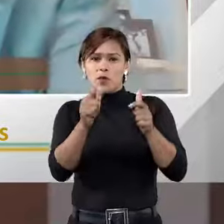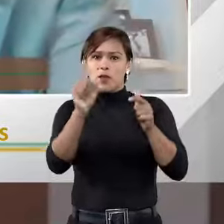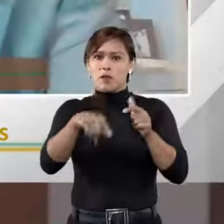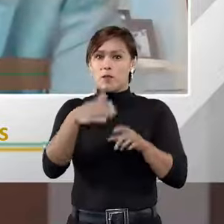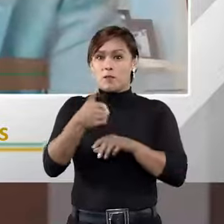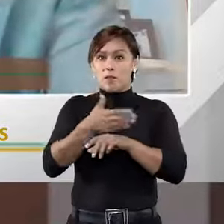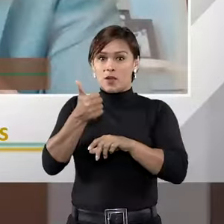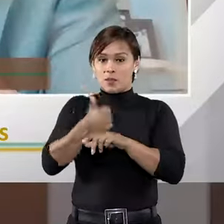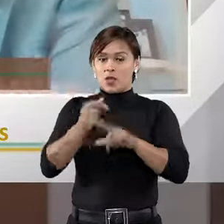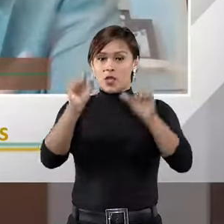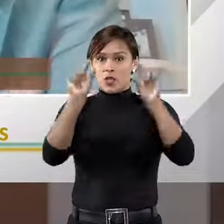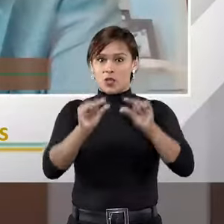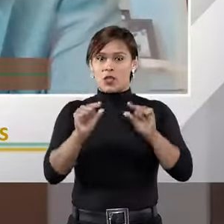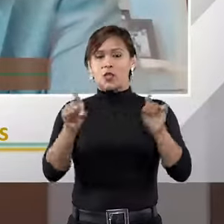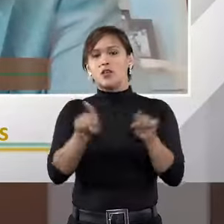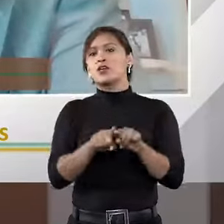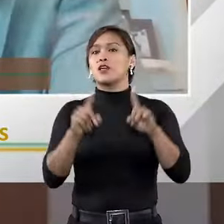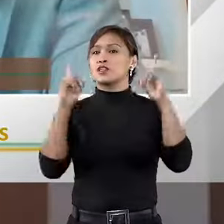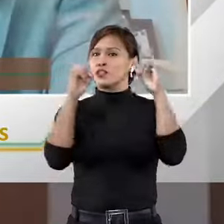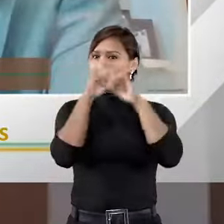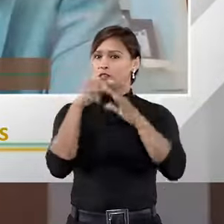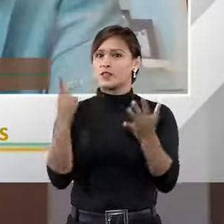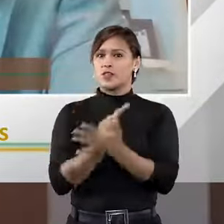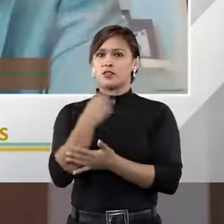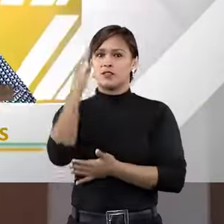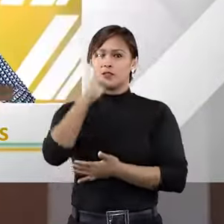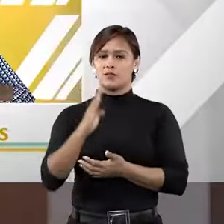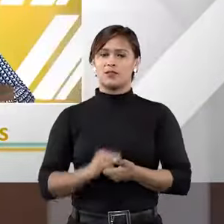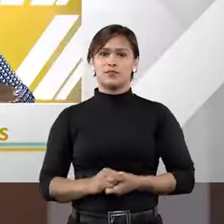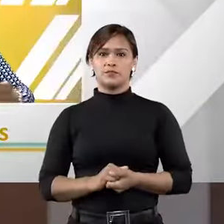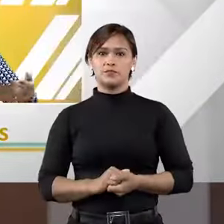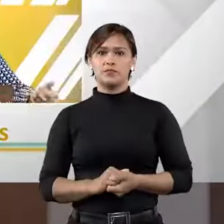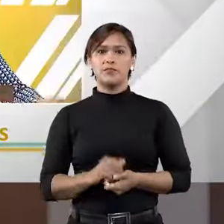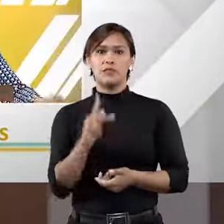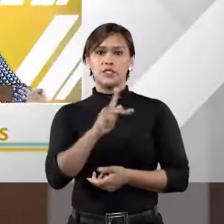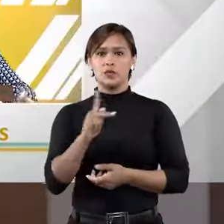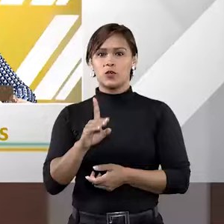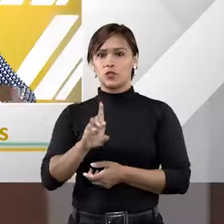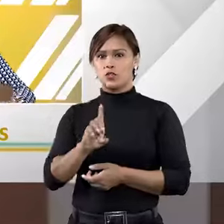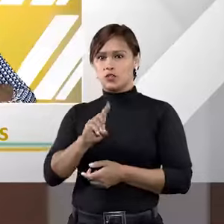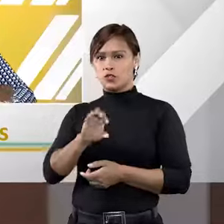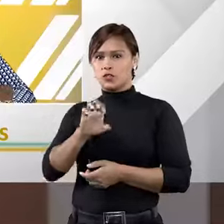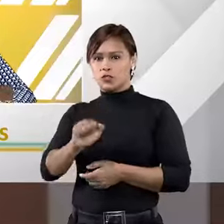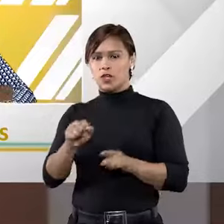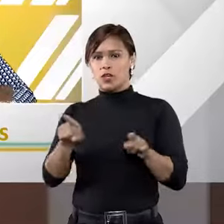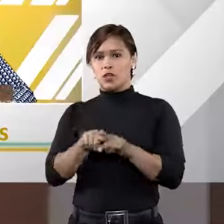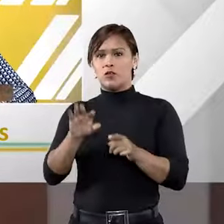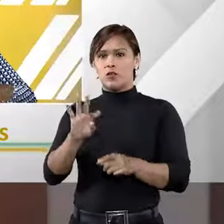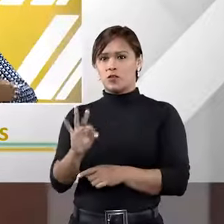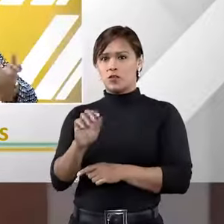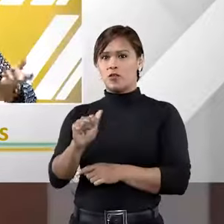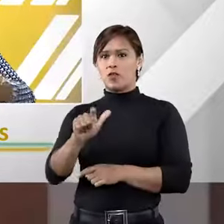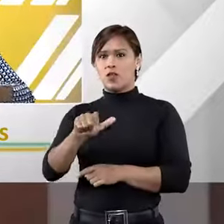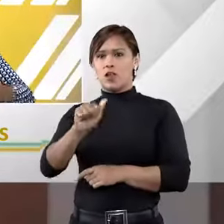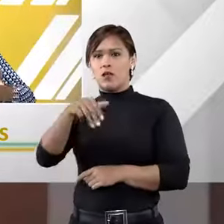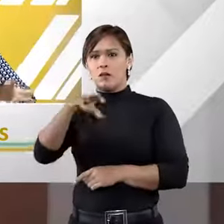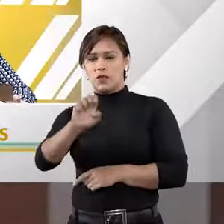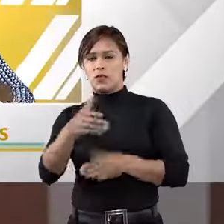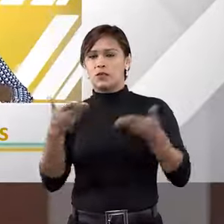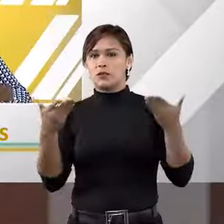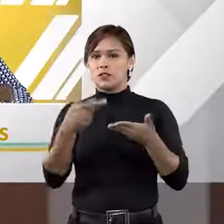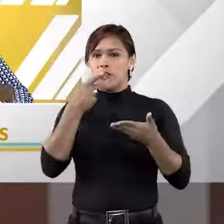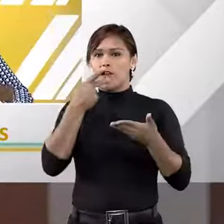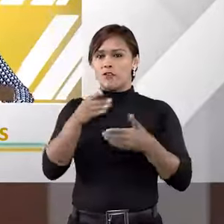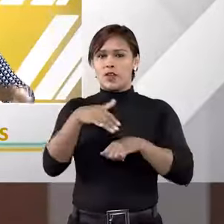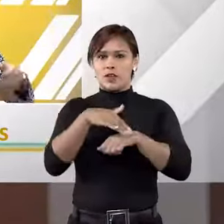melhor, pequena e para melhor, o que é raro, mas foi o que aconteceu. Tanto o professor Didier quanto o professor Talamini já falaram até agora